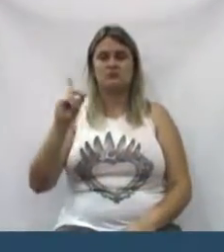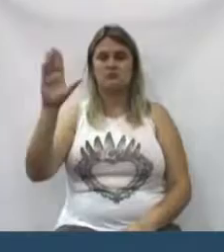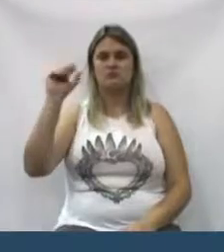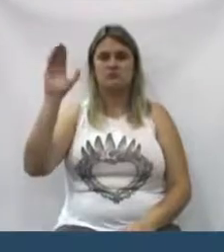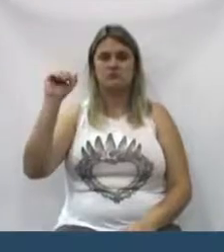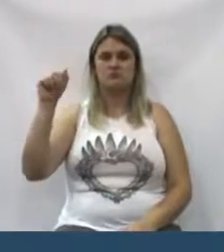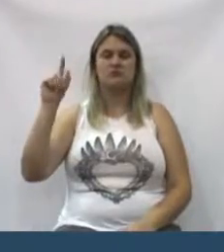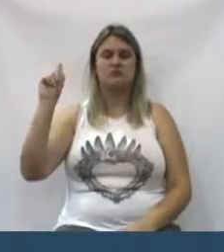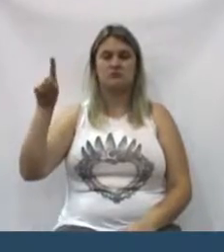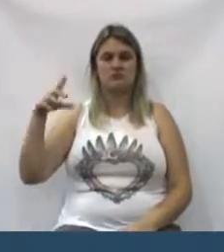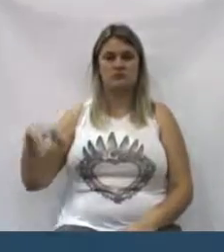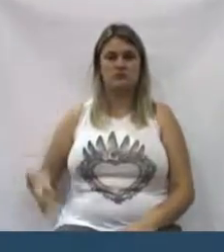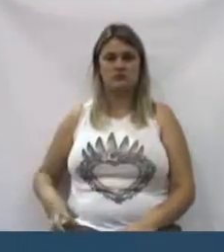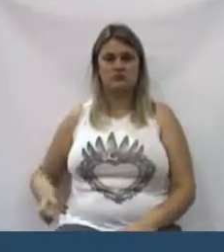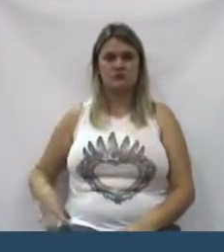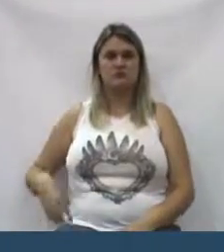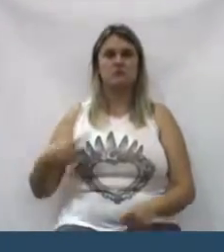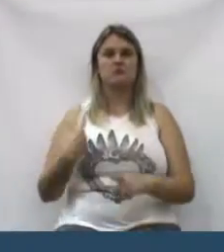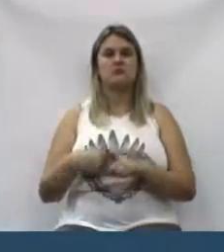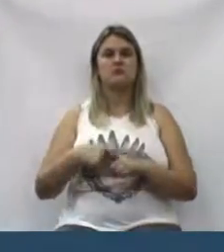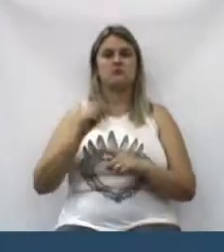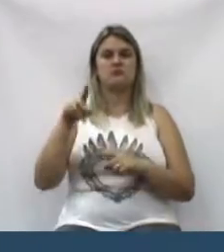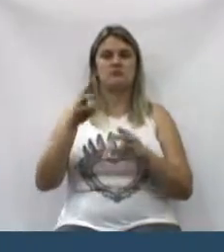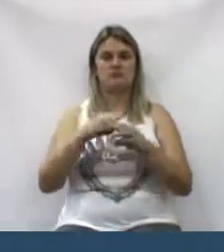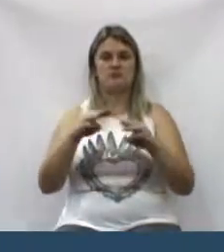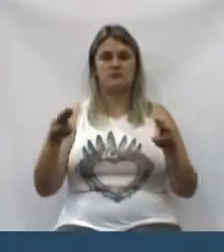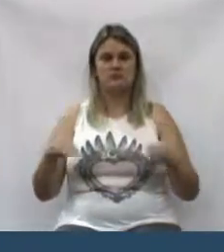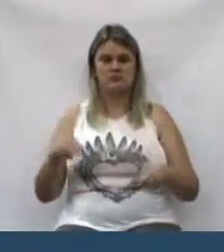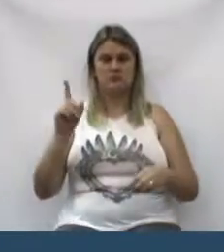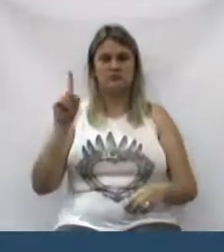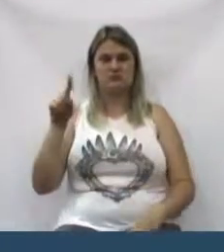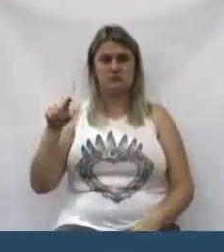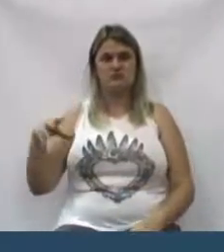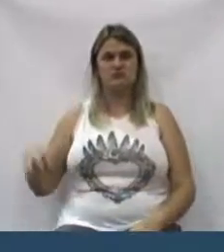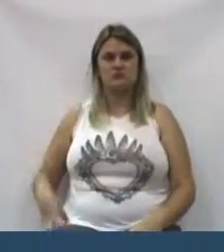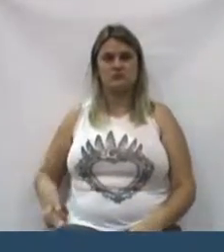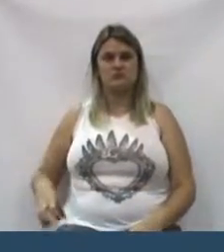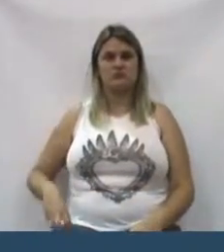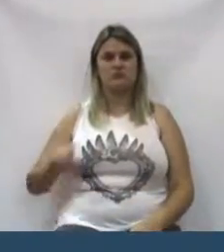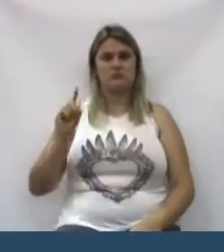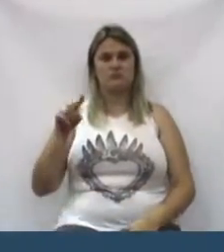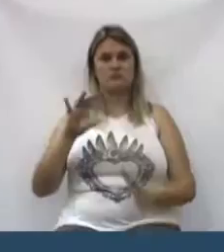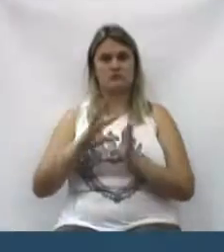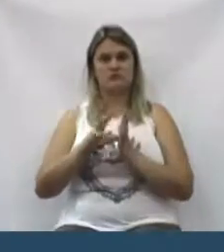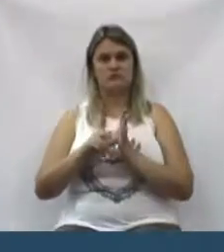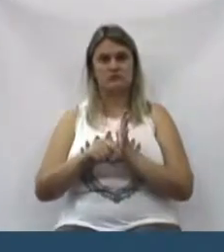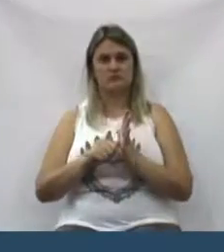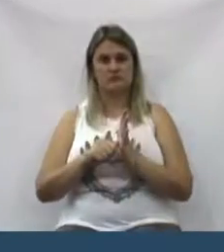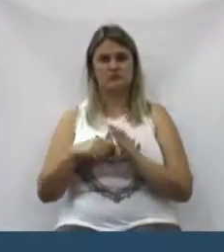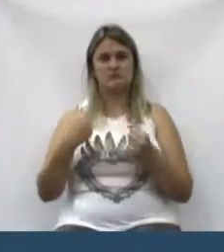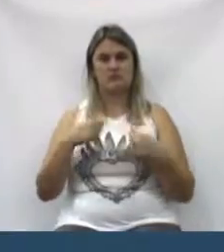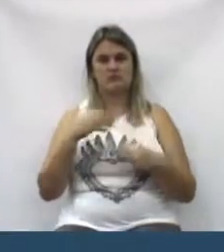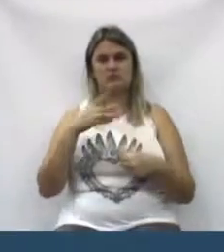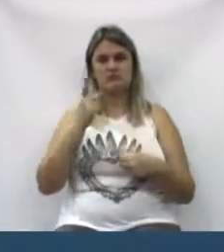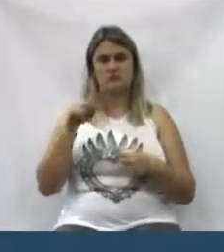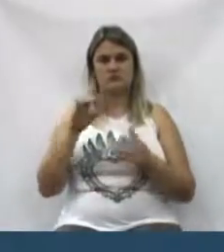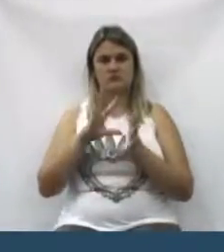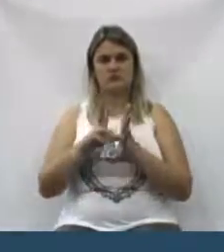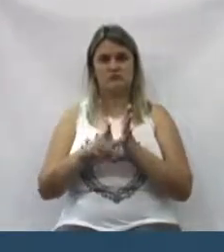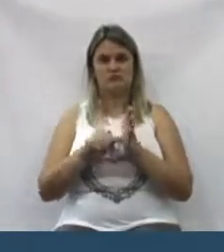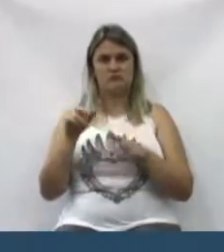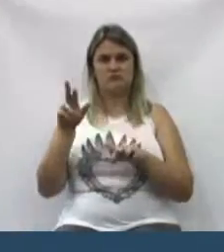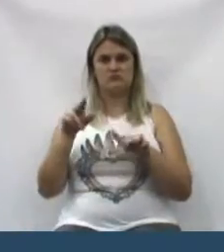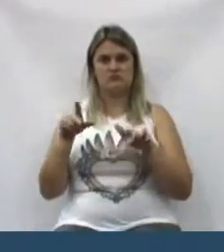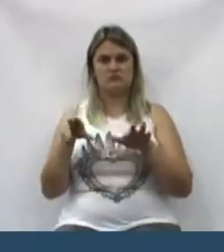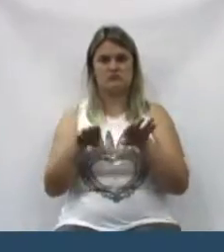chama de vagabundo porque foi ministro é vagabundo é ladrão tem que ser ladrão igual